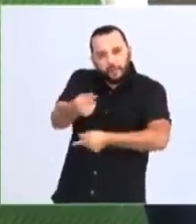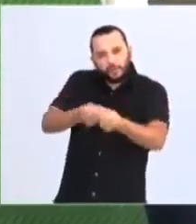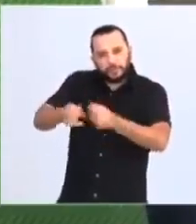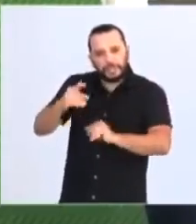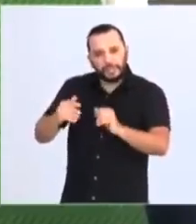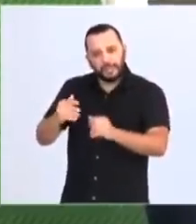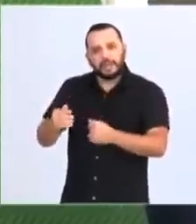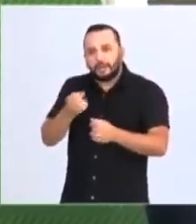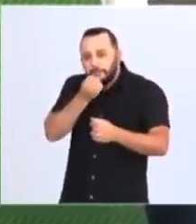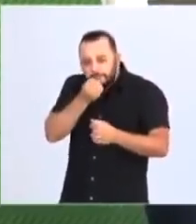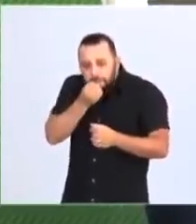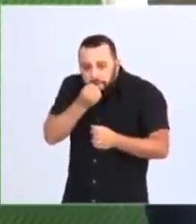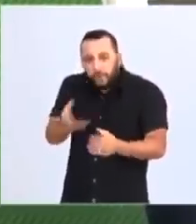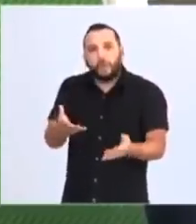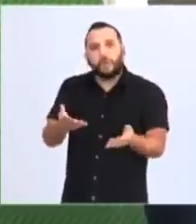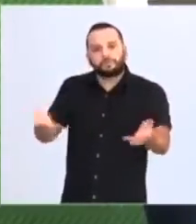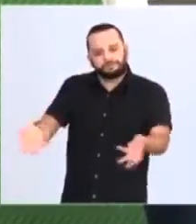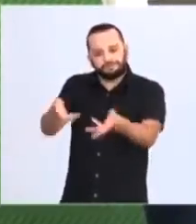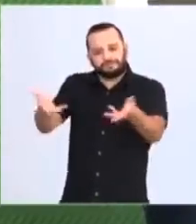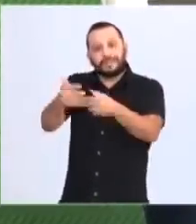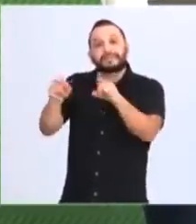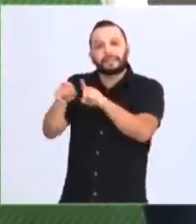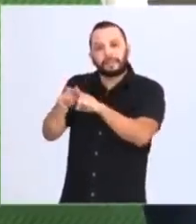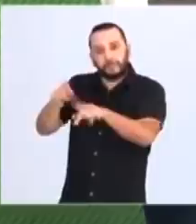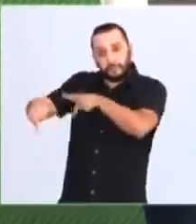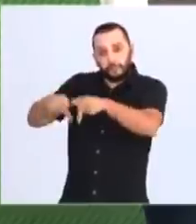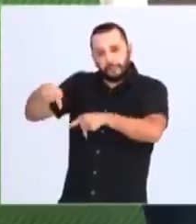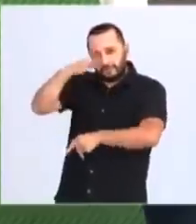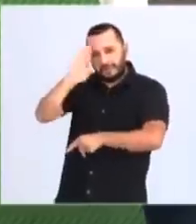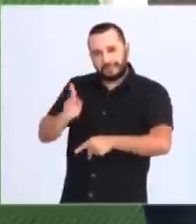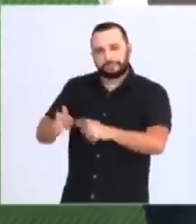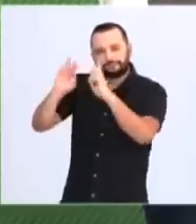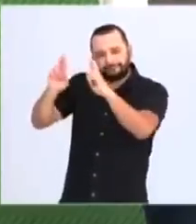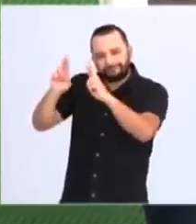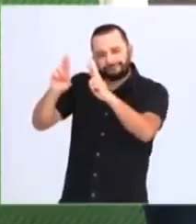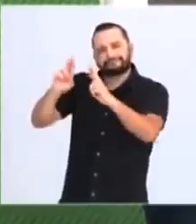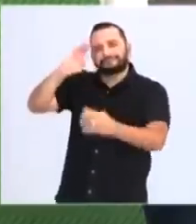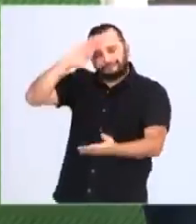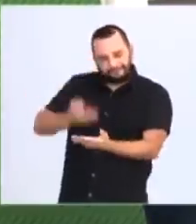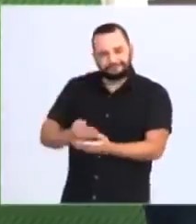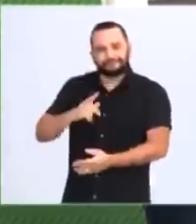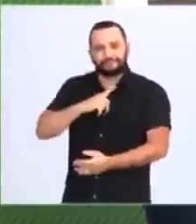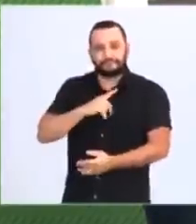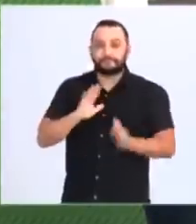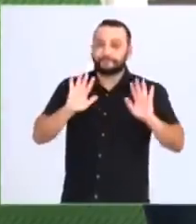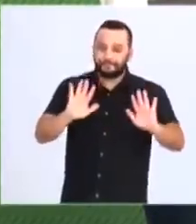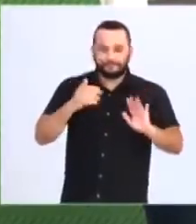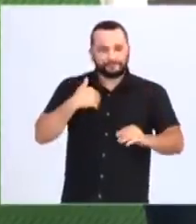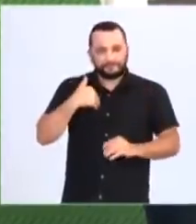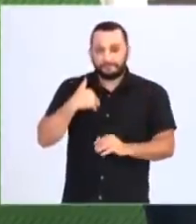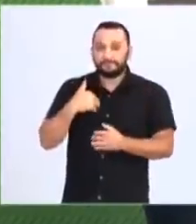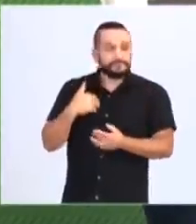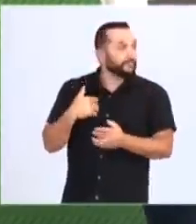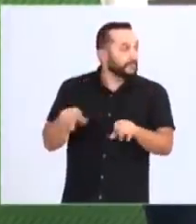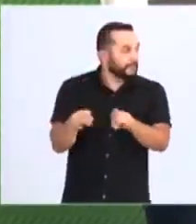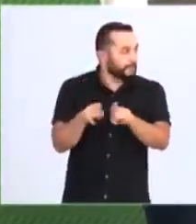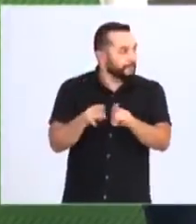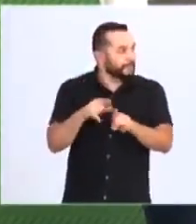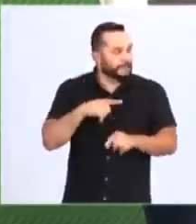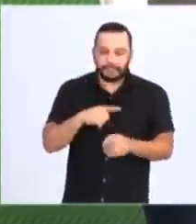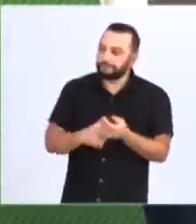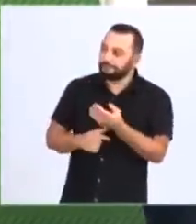de esperança para os brasileiros. Mas eu deixo aqui um registro, Dimas Covas, antes de passar a palavra a você,